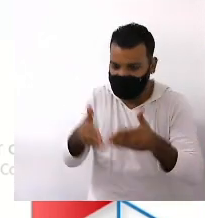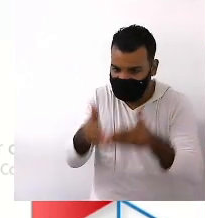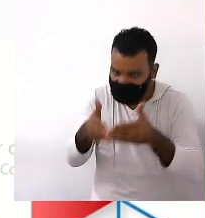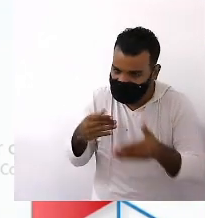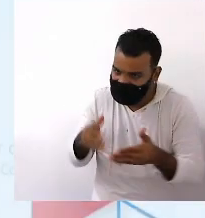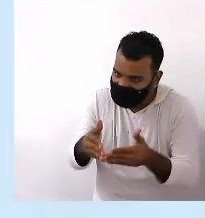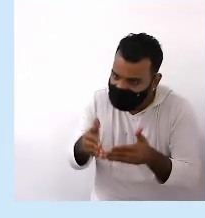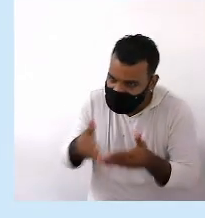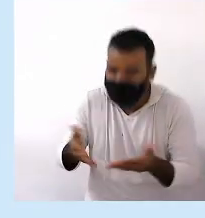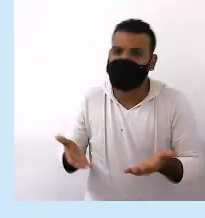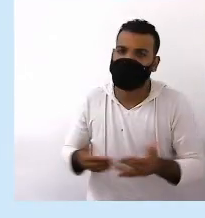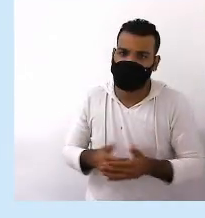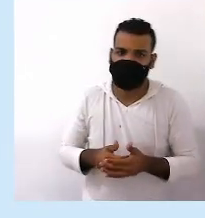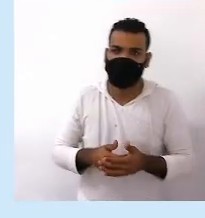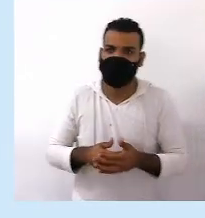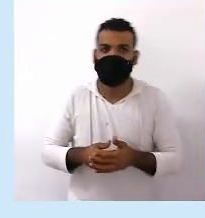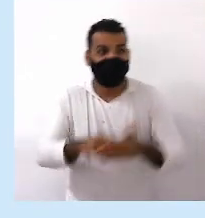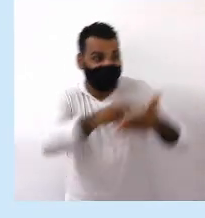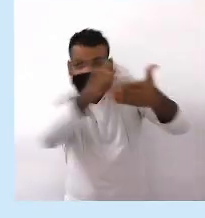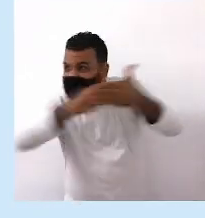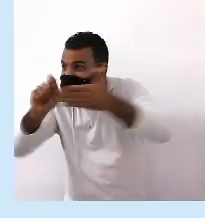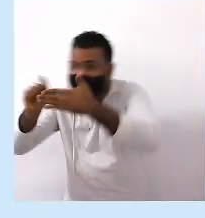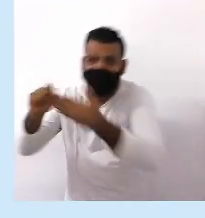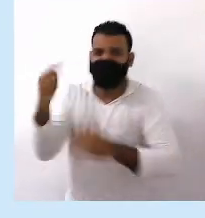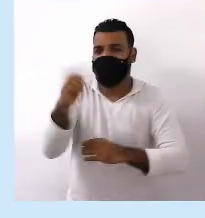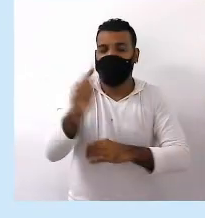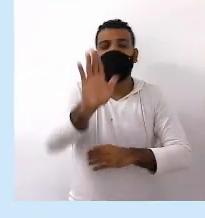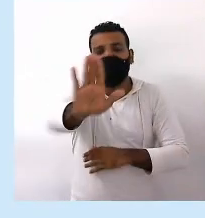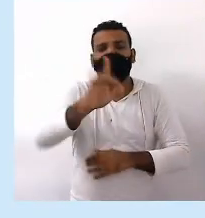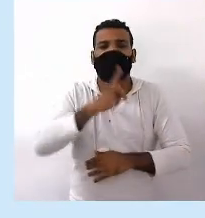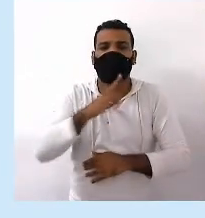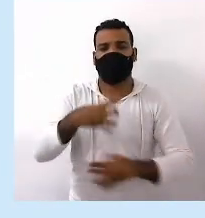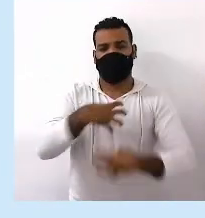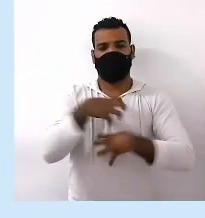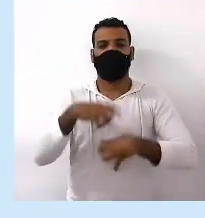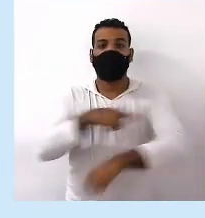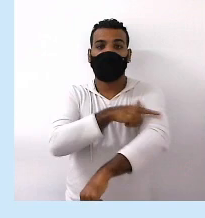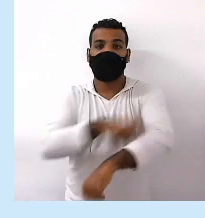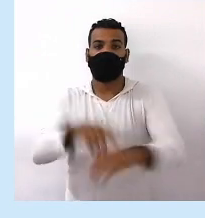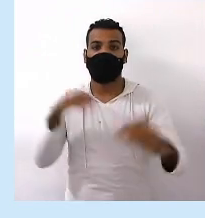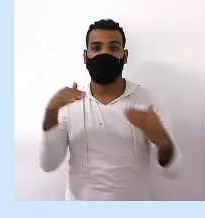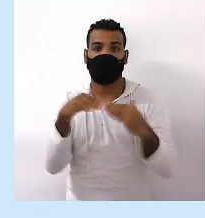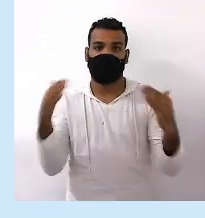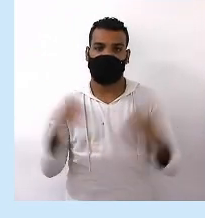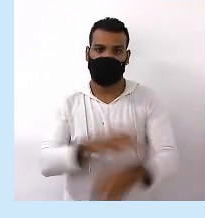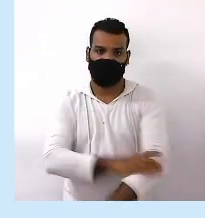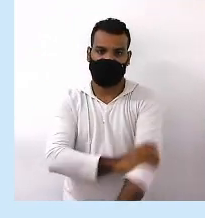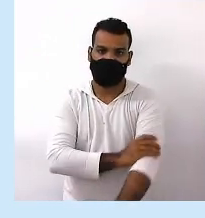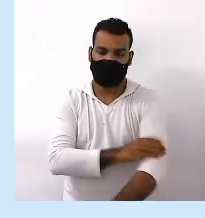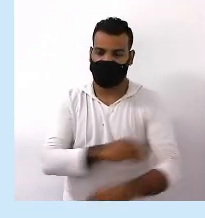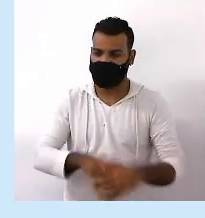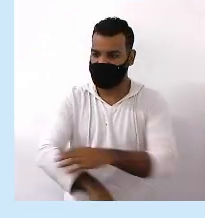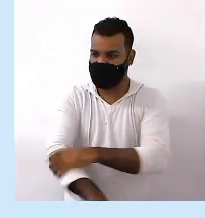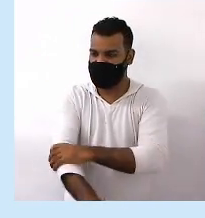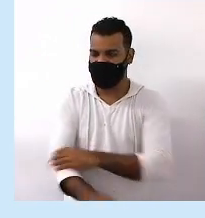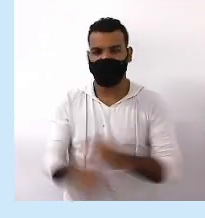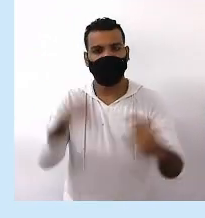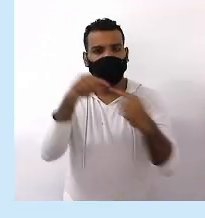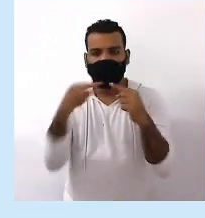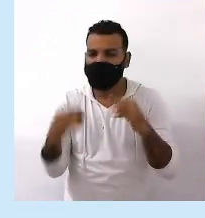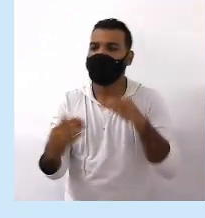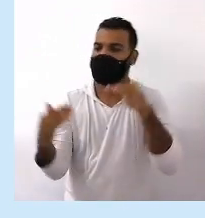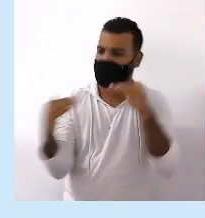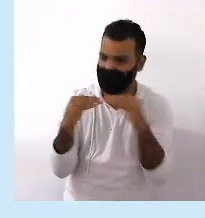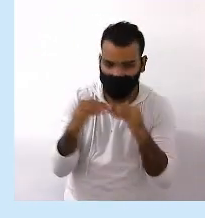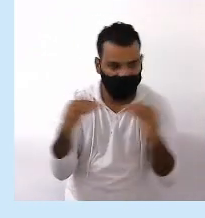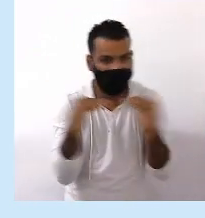lugar Mas você sabe Que tem que fazer isso São normas sociais Acordadas Entre as pessoas Ok? São normas